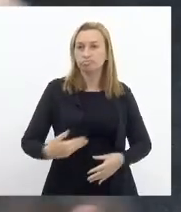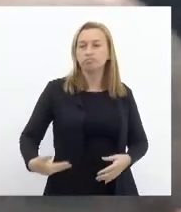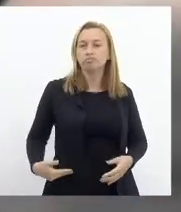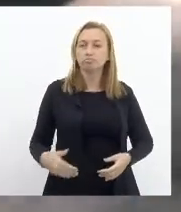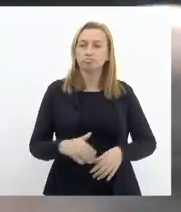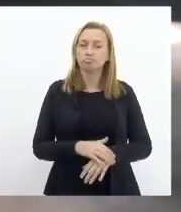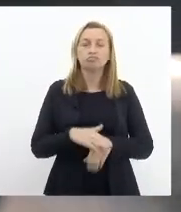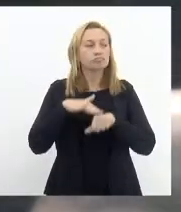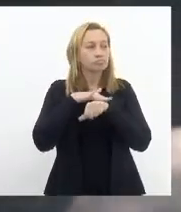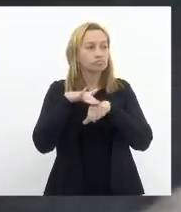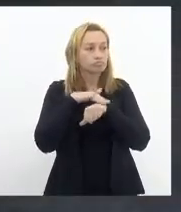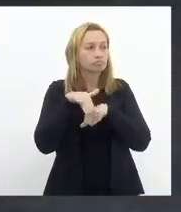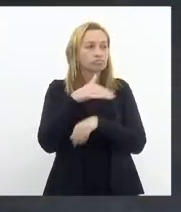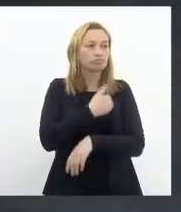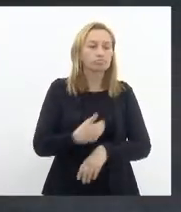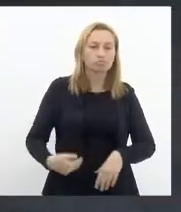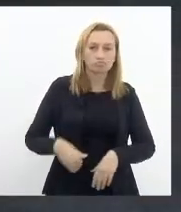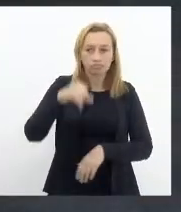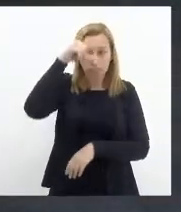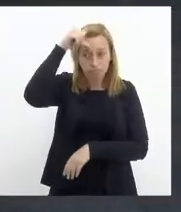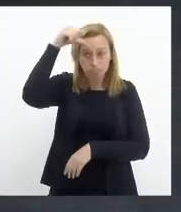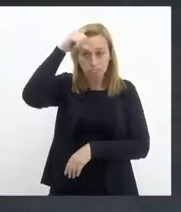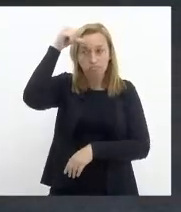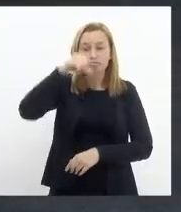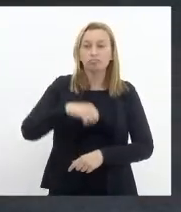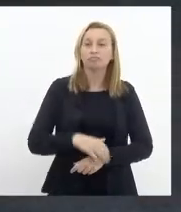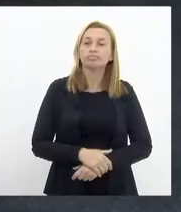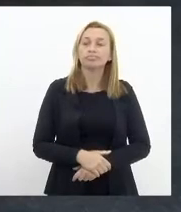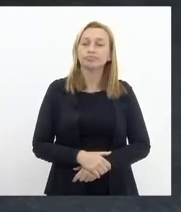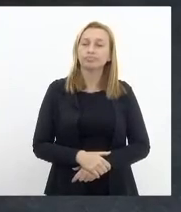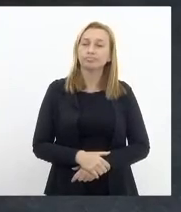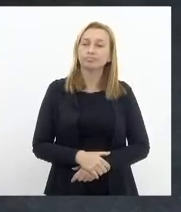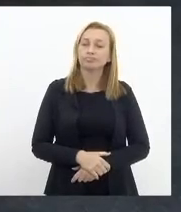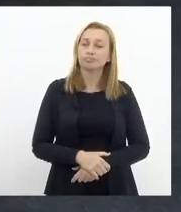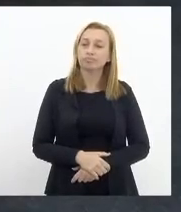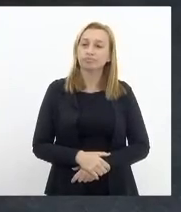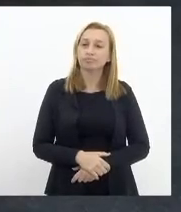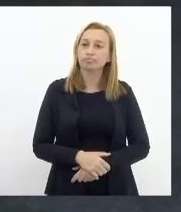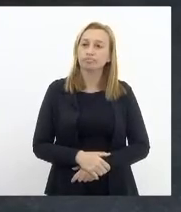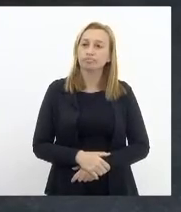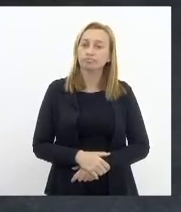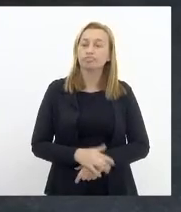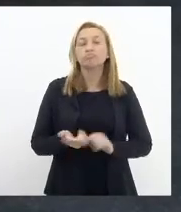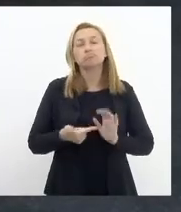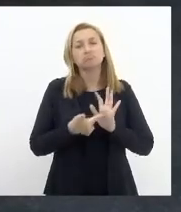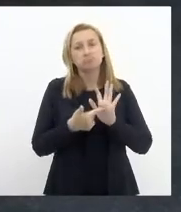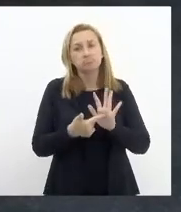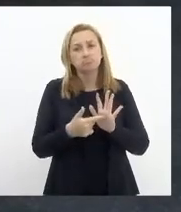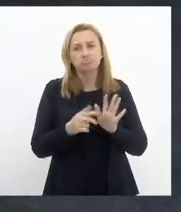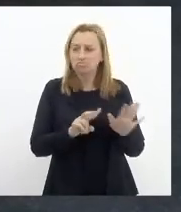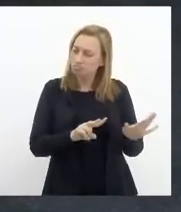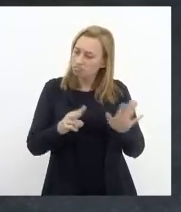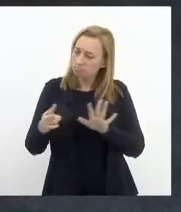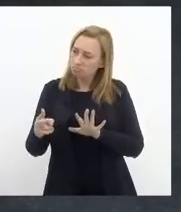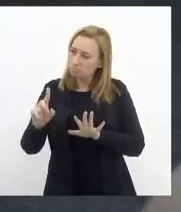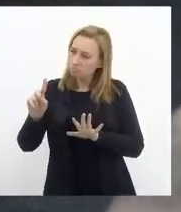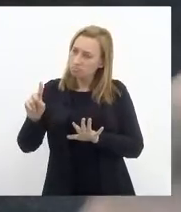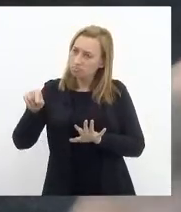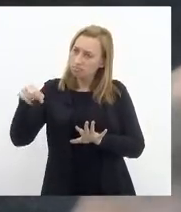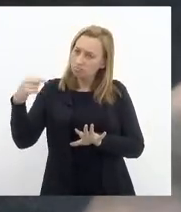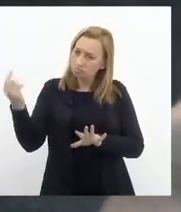conversou com o governador Cláudio Castro e apontou para que na semana que vem